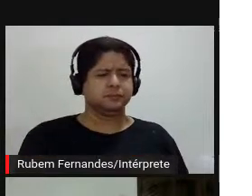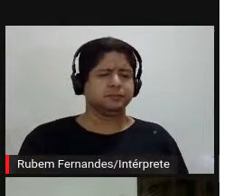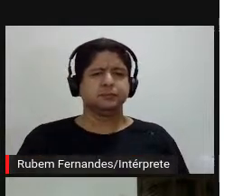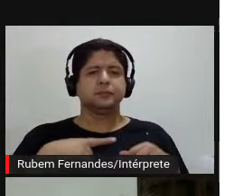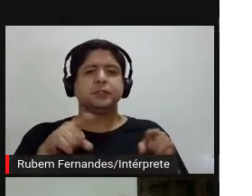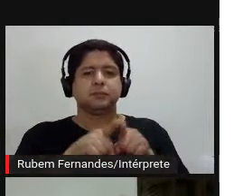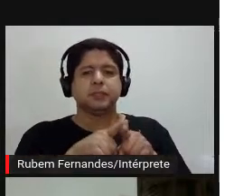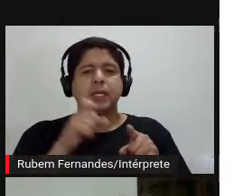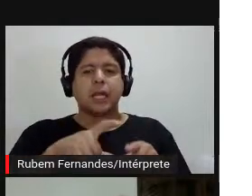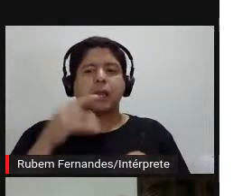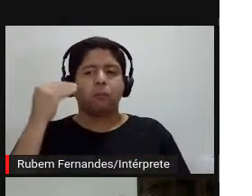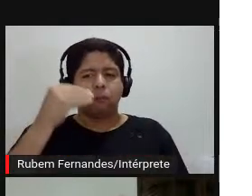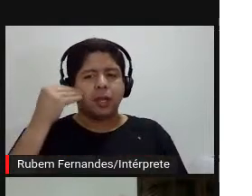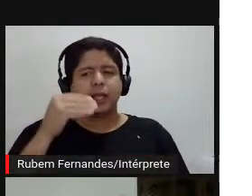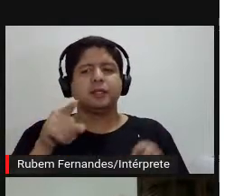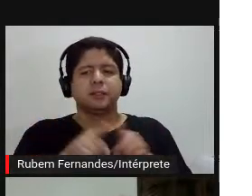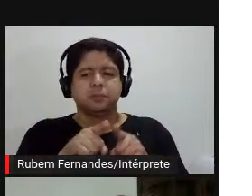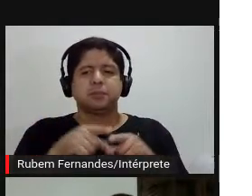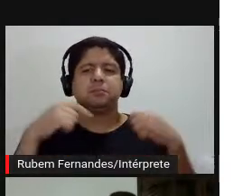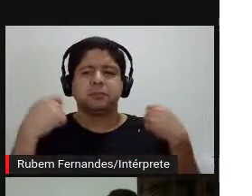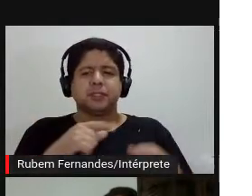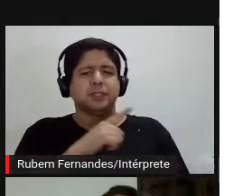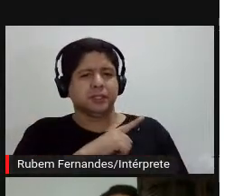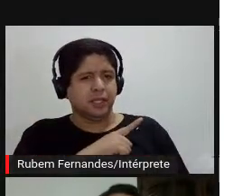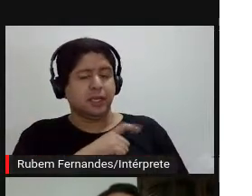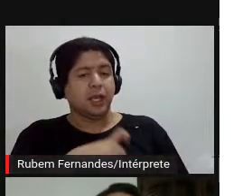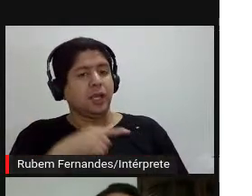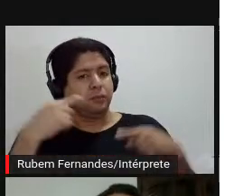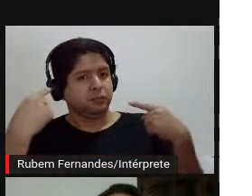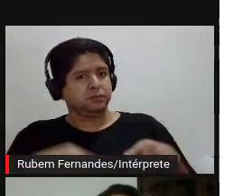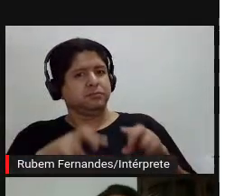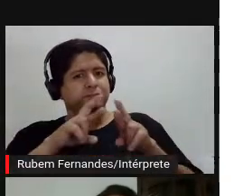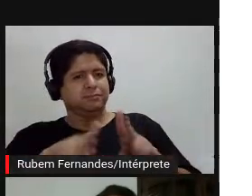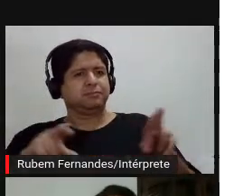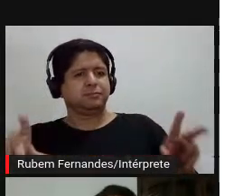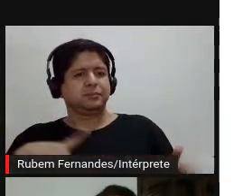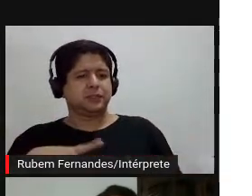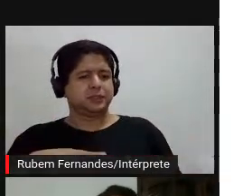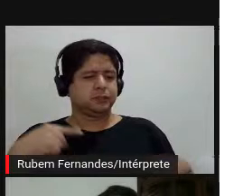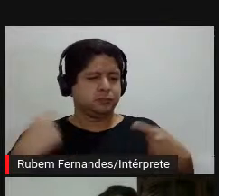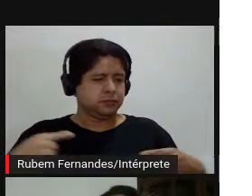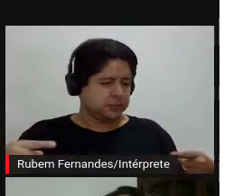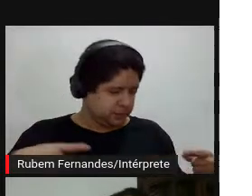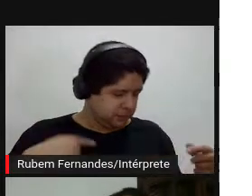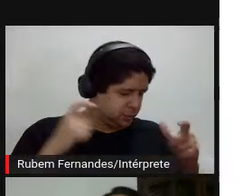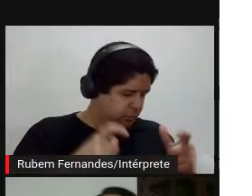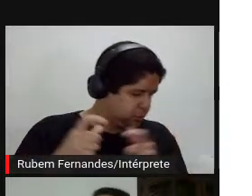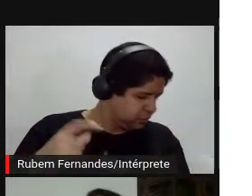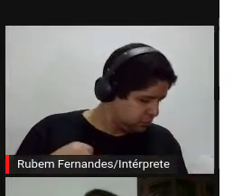experimentada, então, tudo isso vai estar concorrendo ali e disputando esse espaço, né,